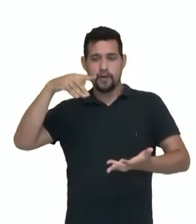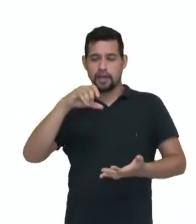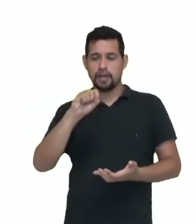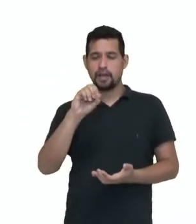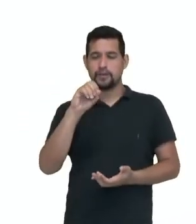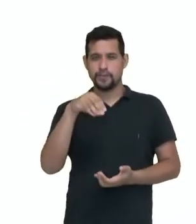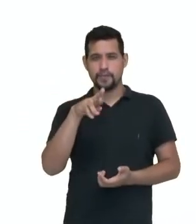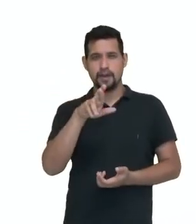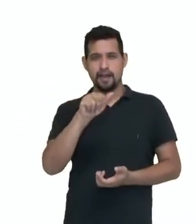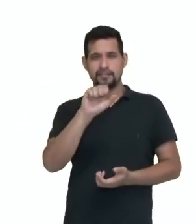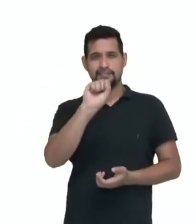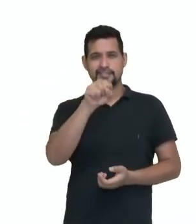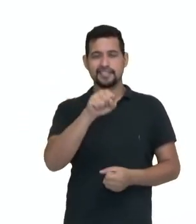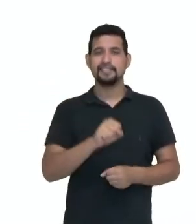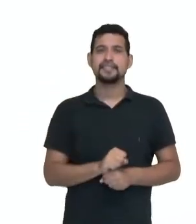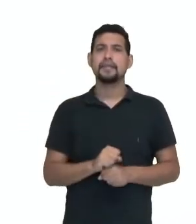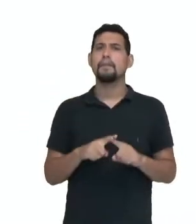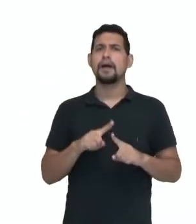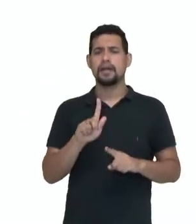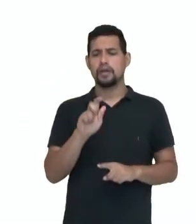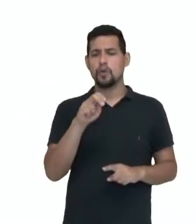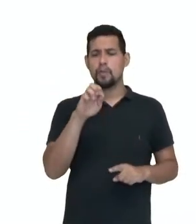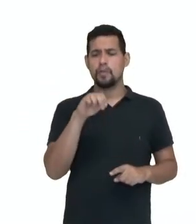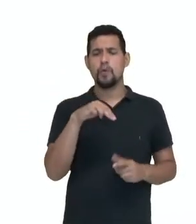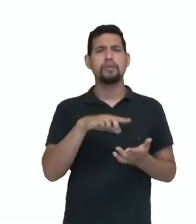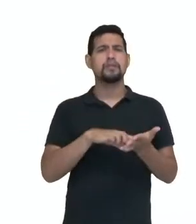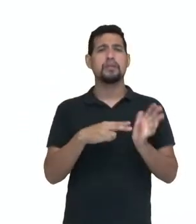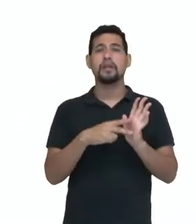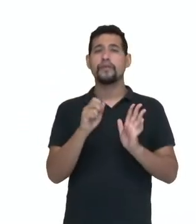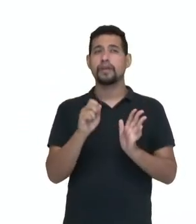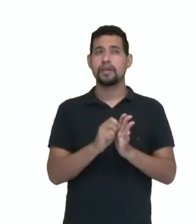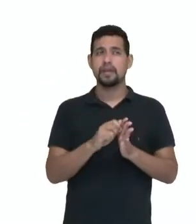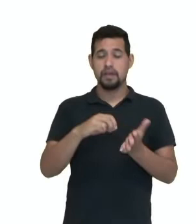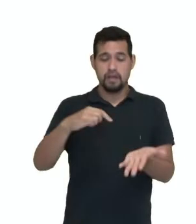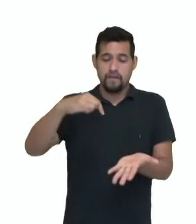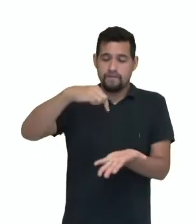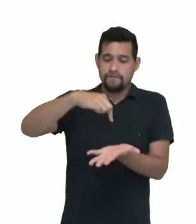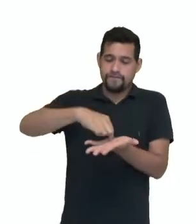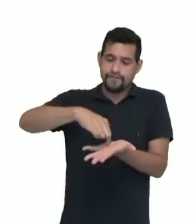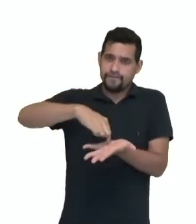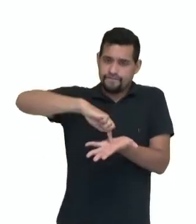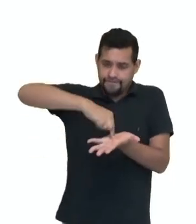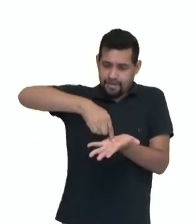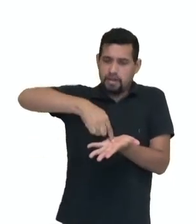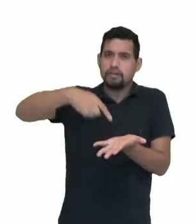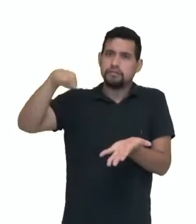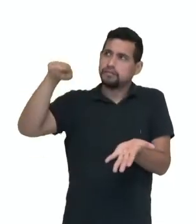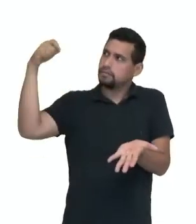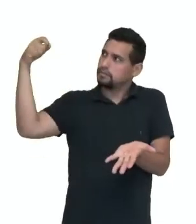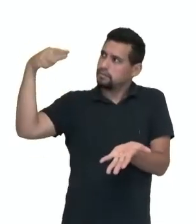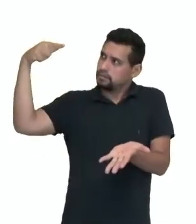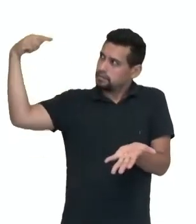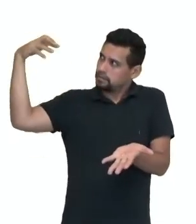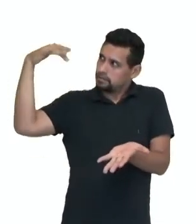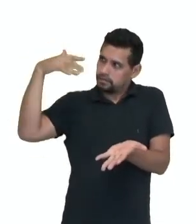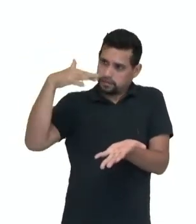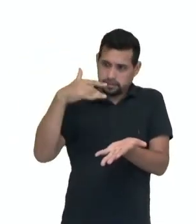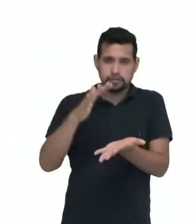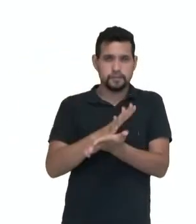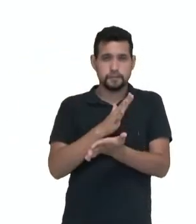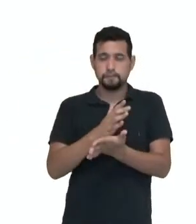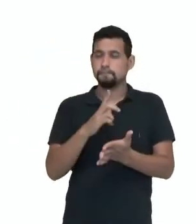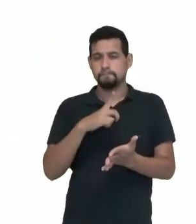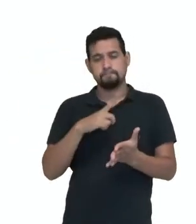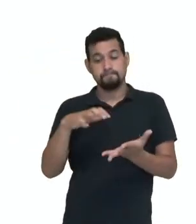sombra. Então, o guinomão consiste em uma haste vertical fixa ao solo ou sobre uma determinada